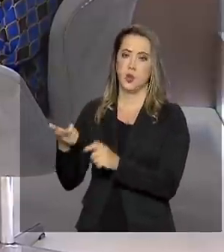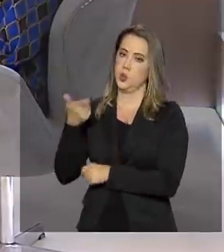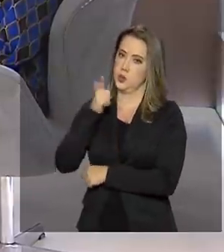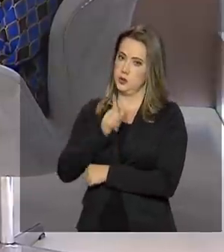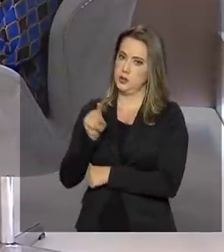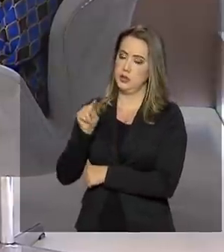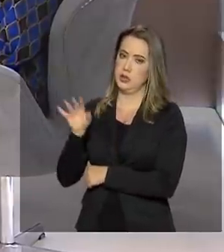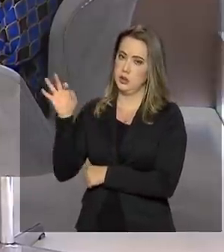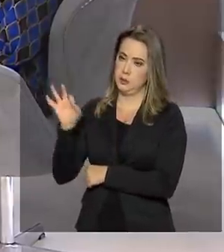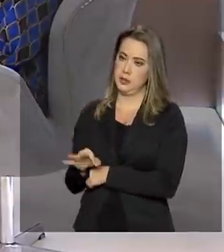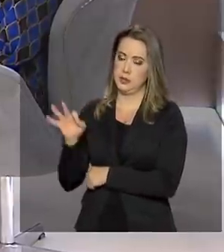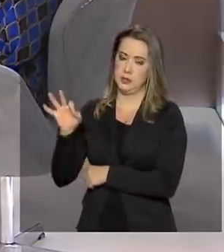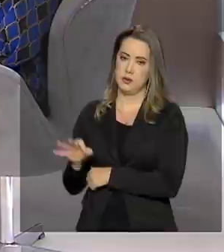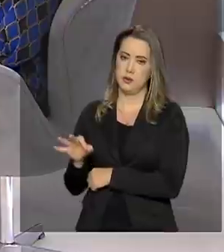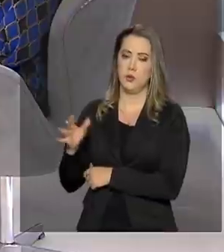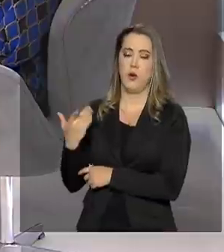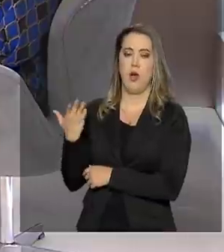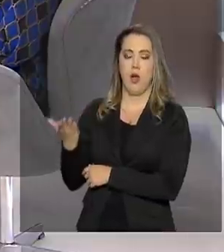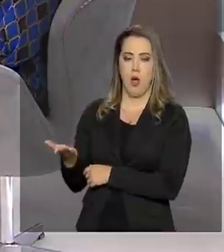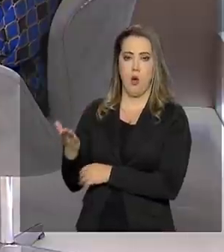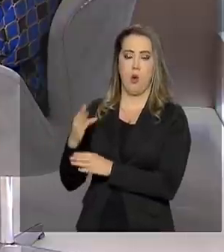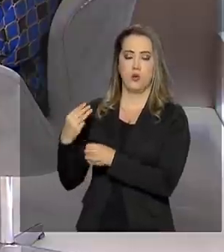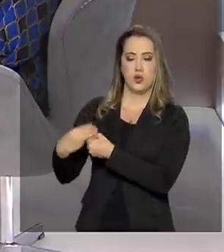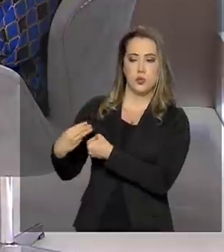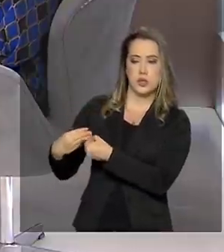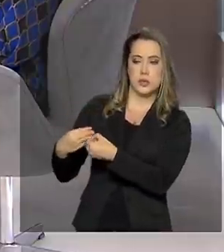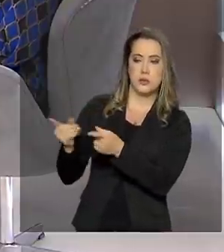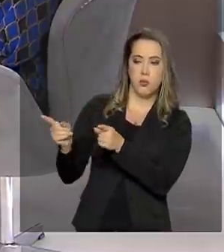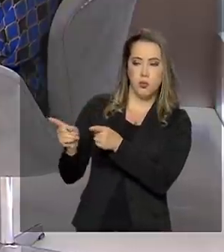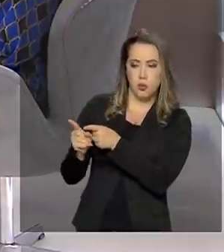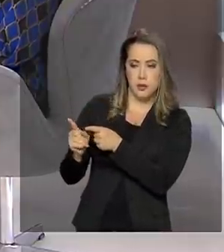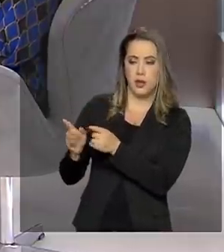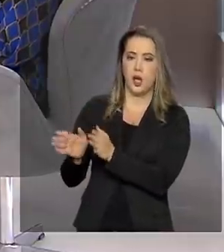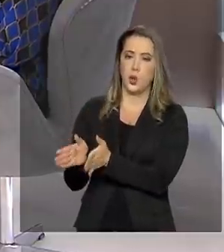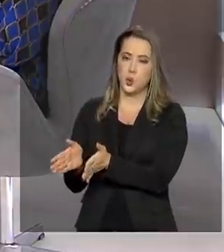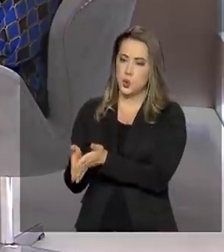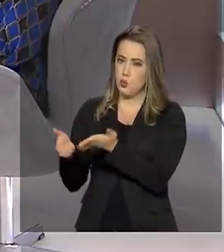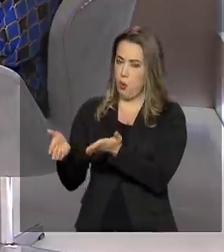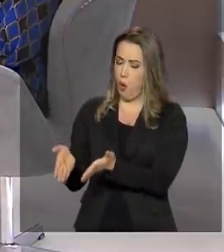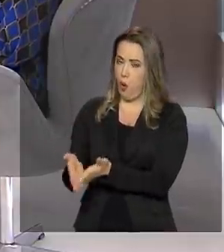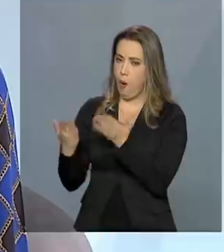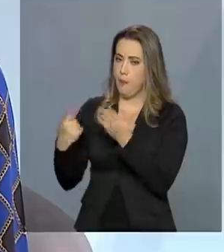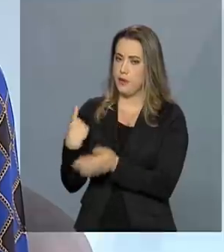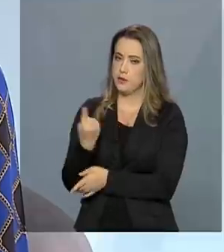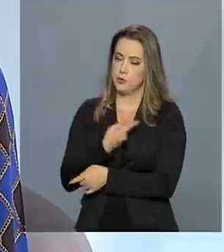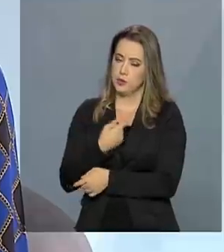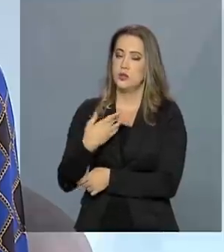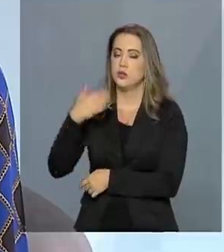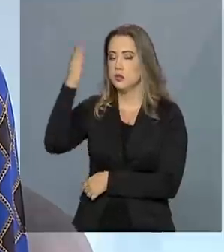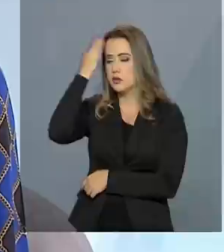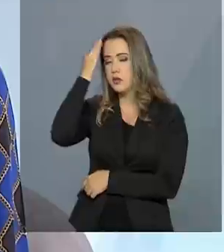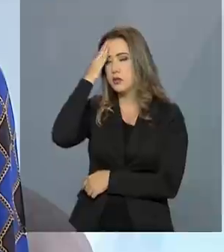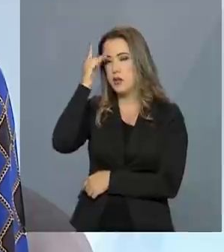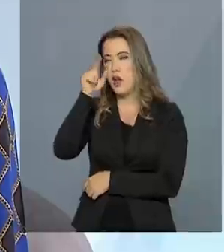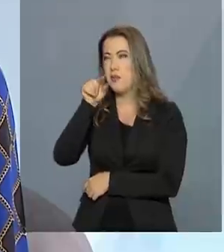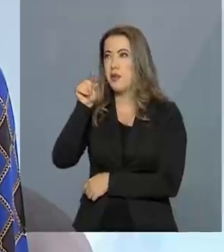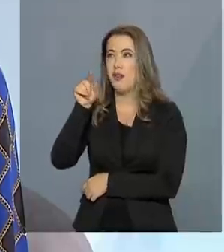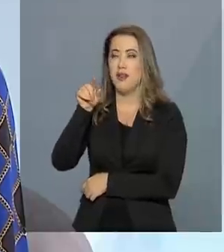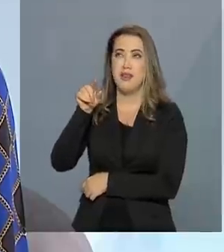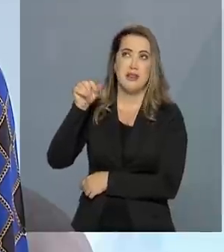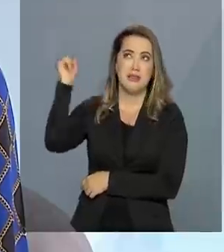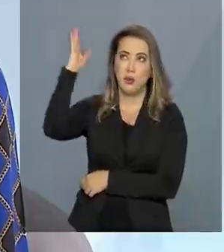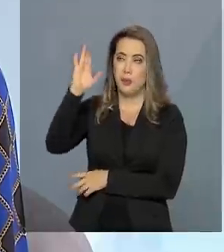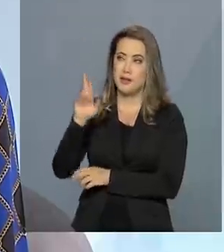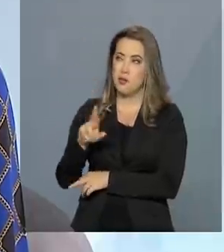municípios de estados muito humildes, muito pobres. A gente sabe que a diversidade do Brasil é grande, tem